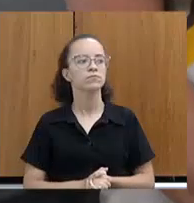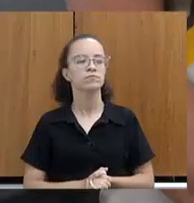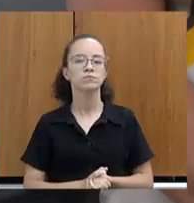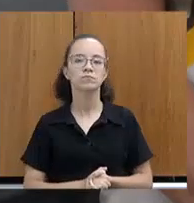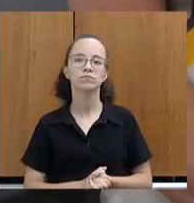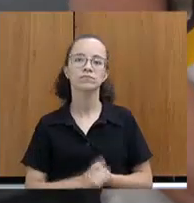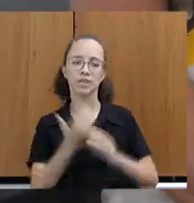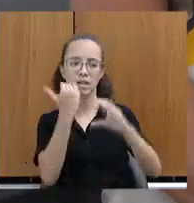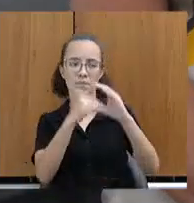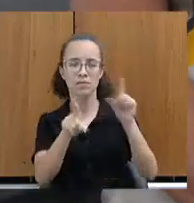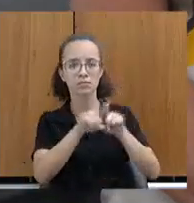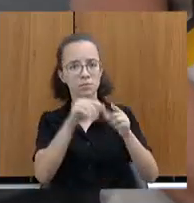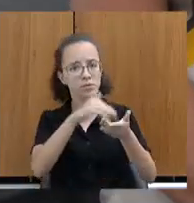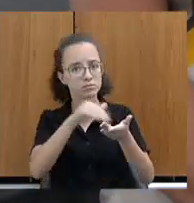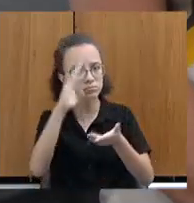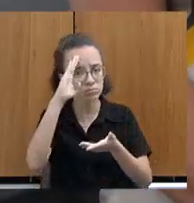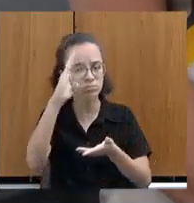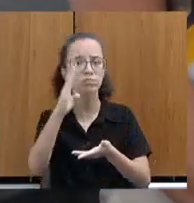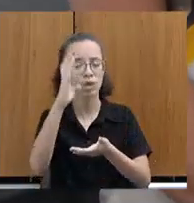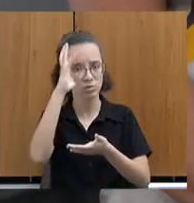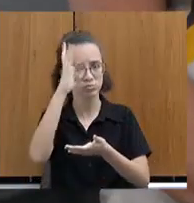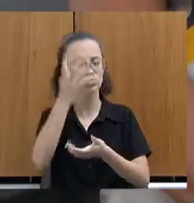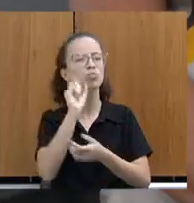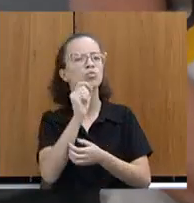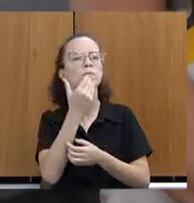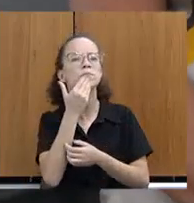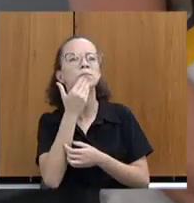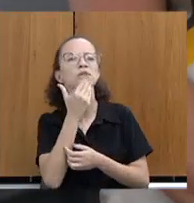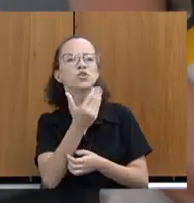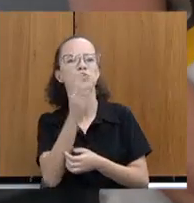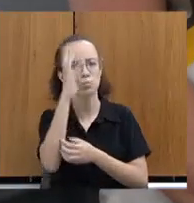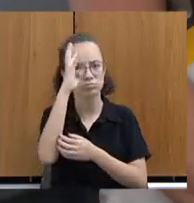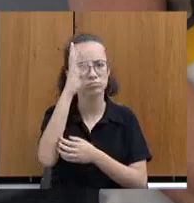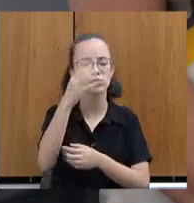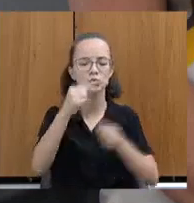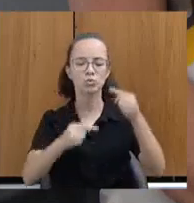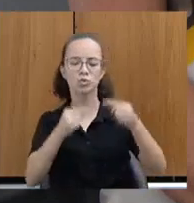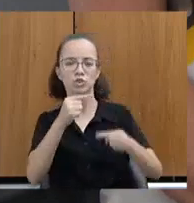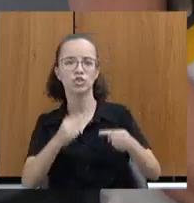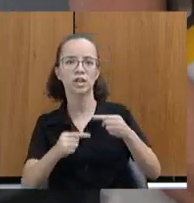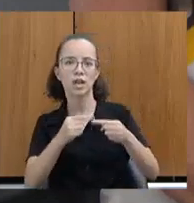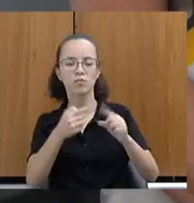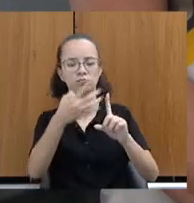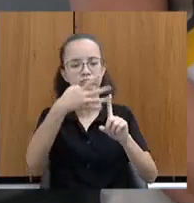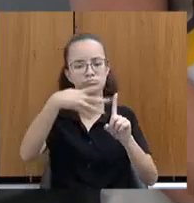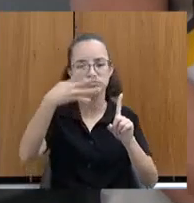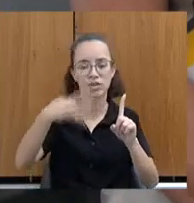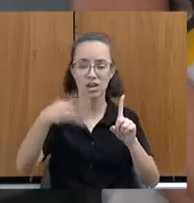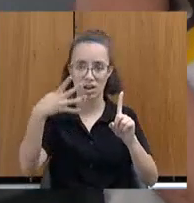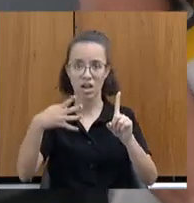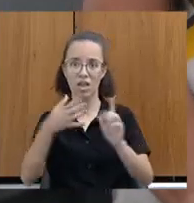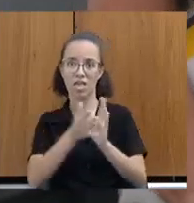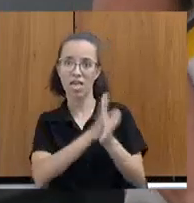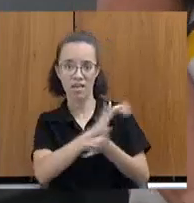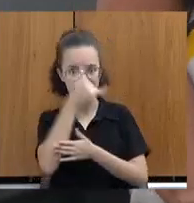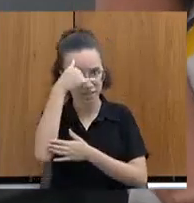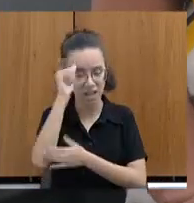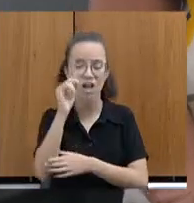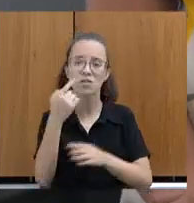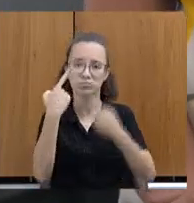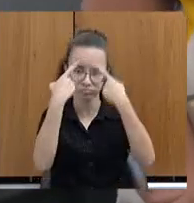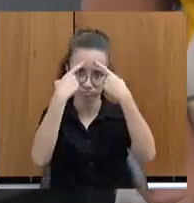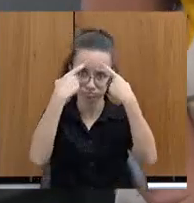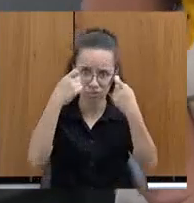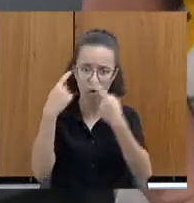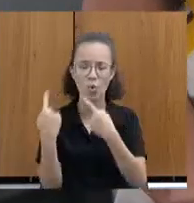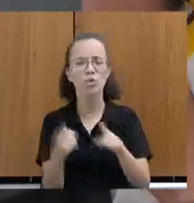Seja encaminhada a C10 e pedir de providência para a implementação da política de enfrentamento à LGBTfobia no Estado, considerando a violência contra